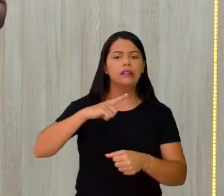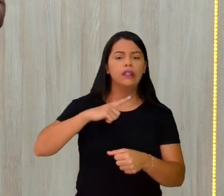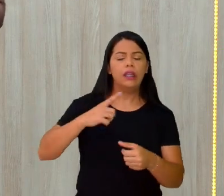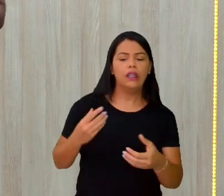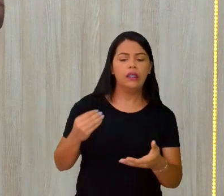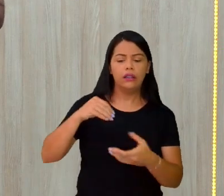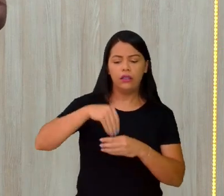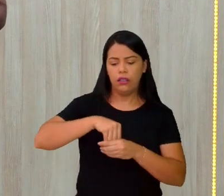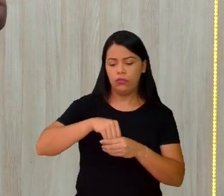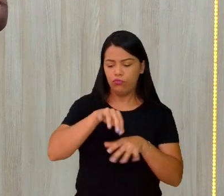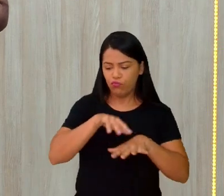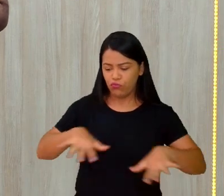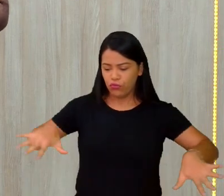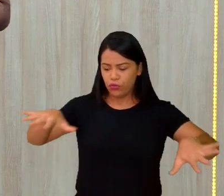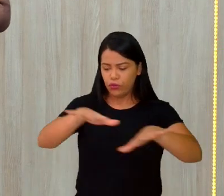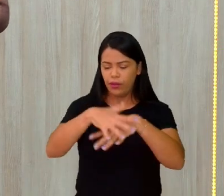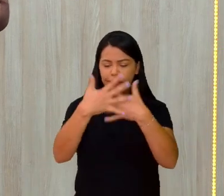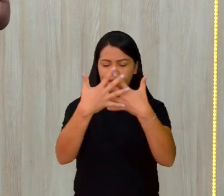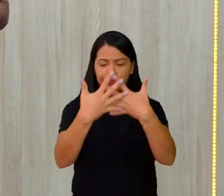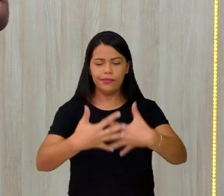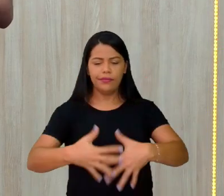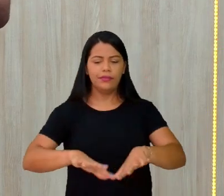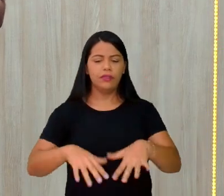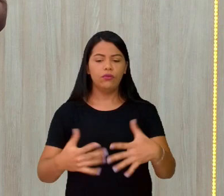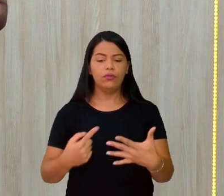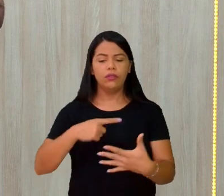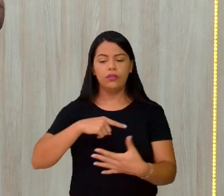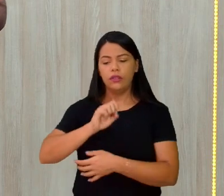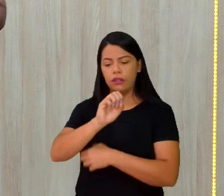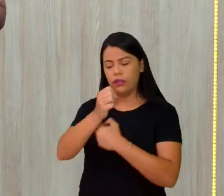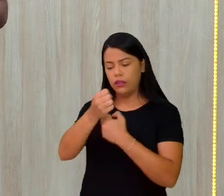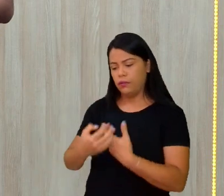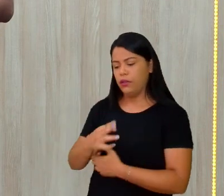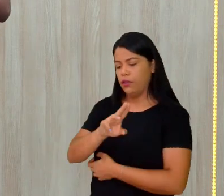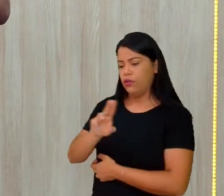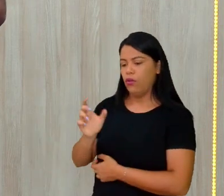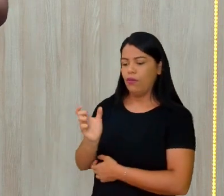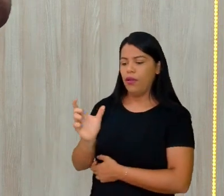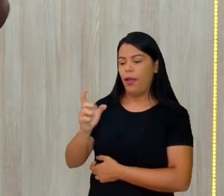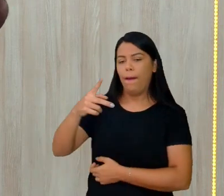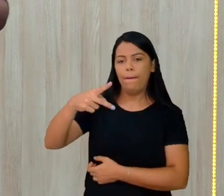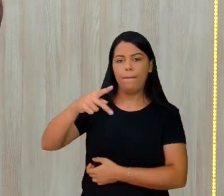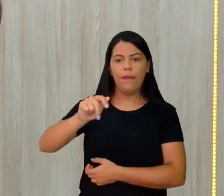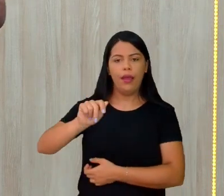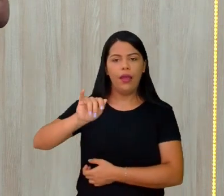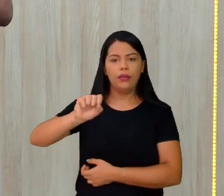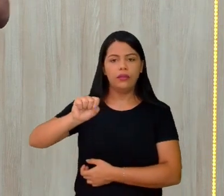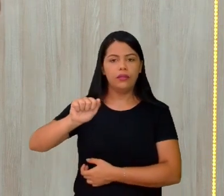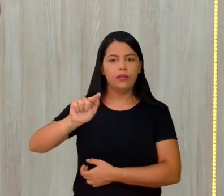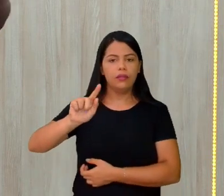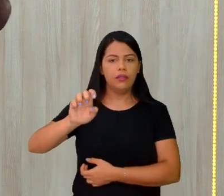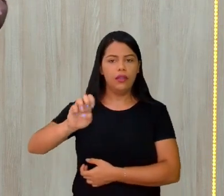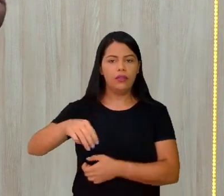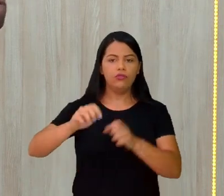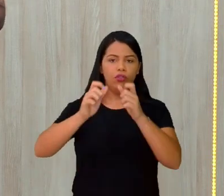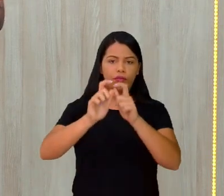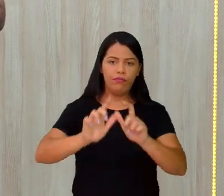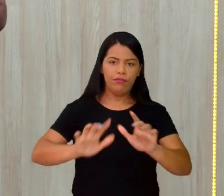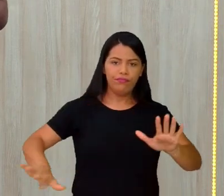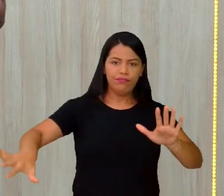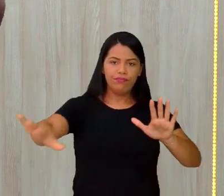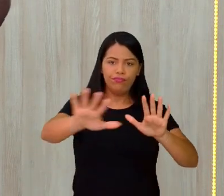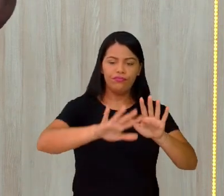forma natural? Quando a gente fala paisagem, já está dentro daquilo que a gente fala de categorias